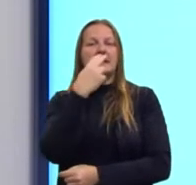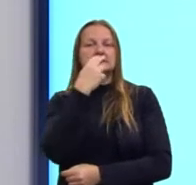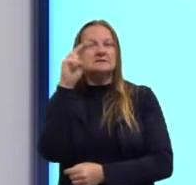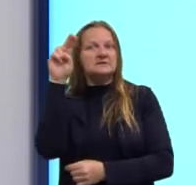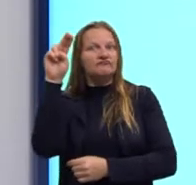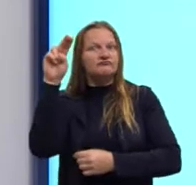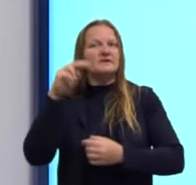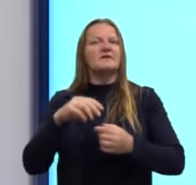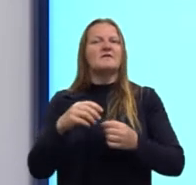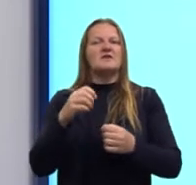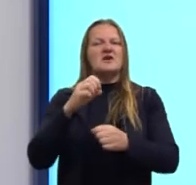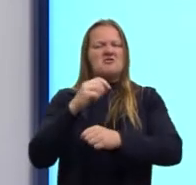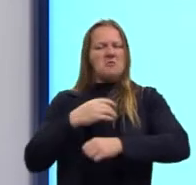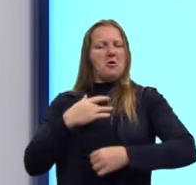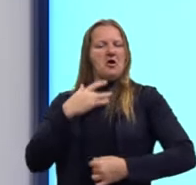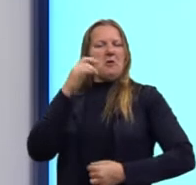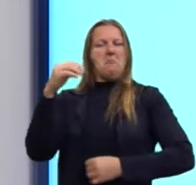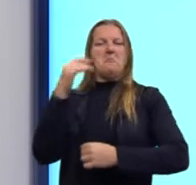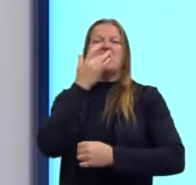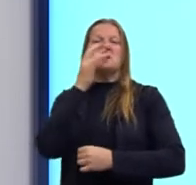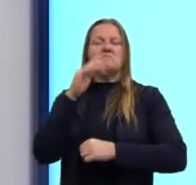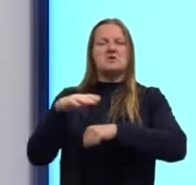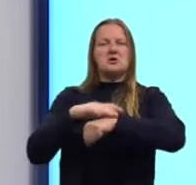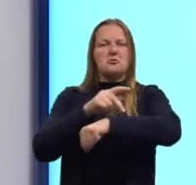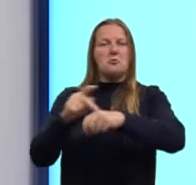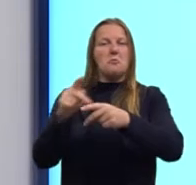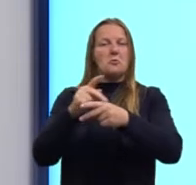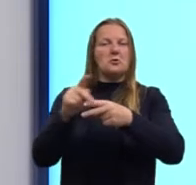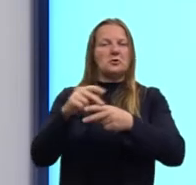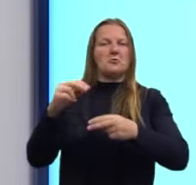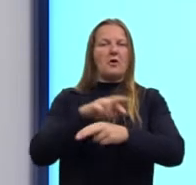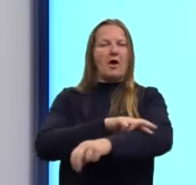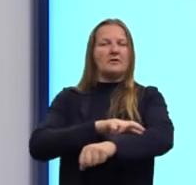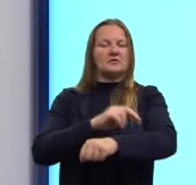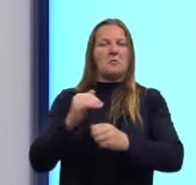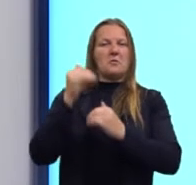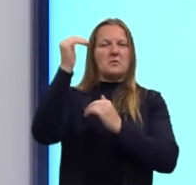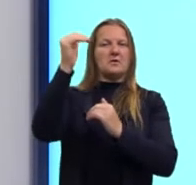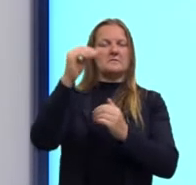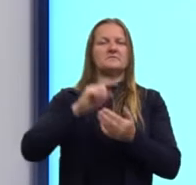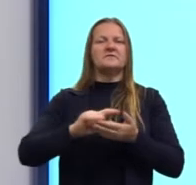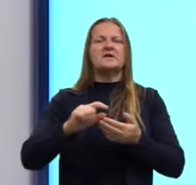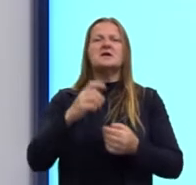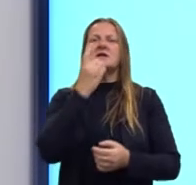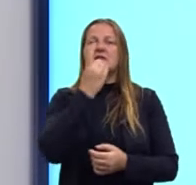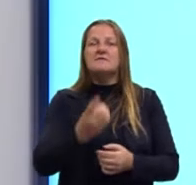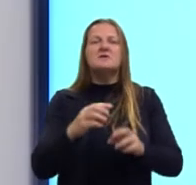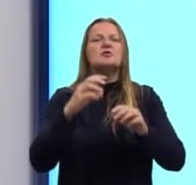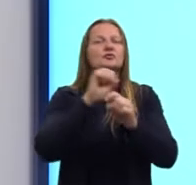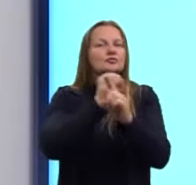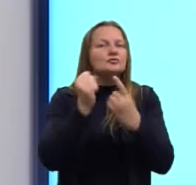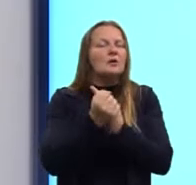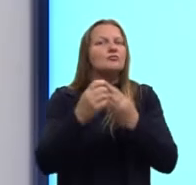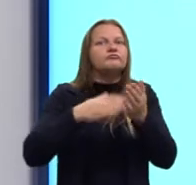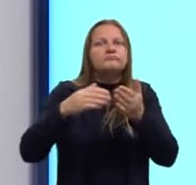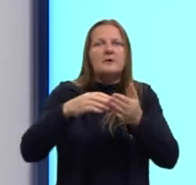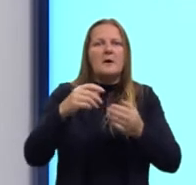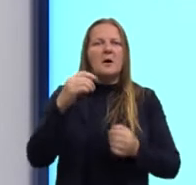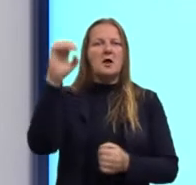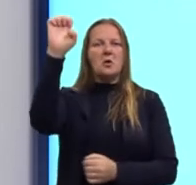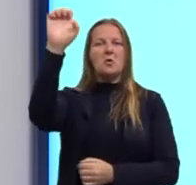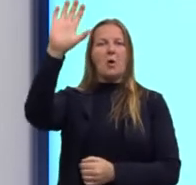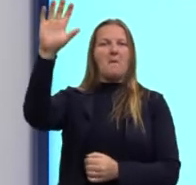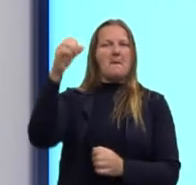aquela ideia de eugenia, de uma pureza racial branca. O higienismo, o darwinismo social. Essa ideia de que os